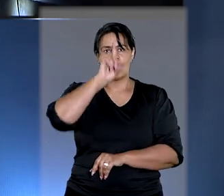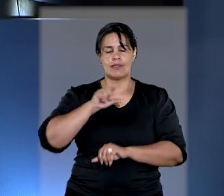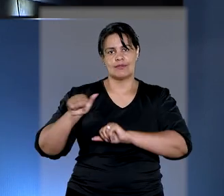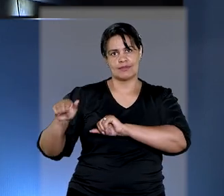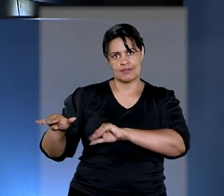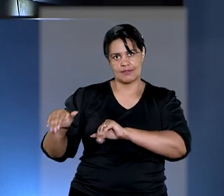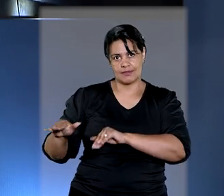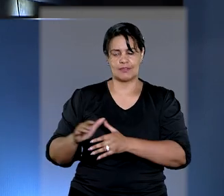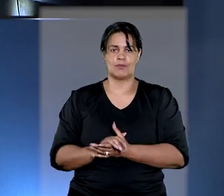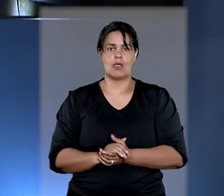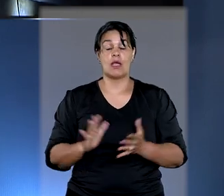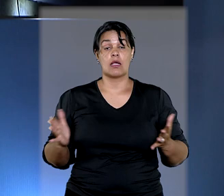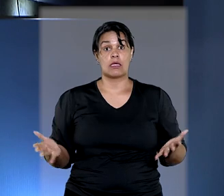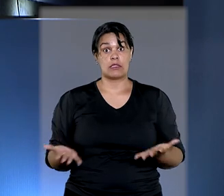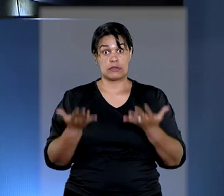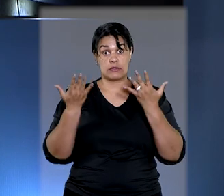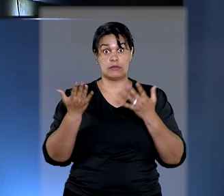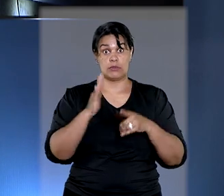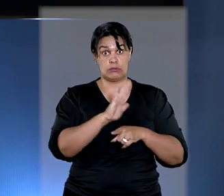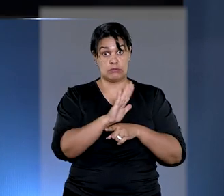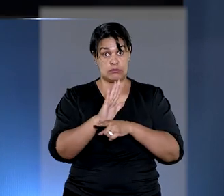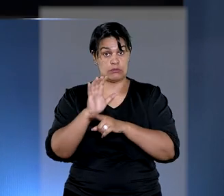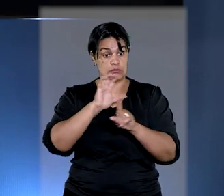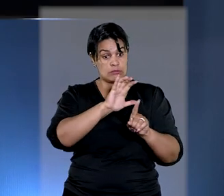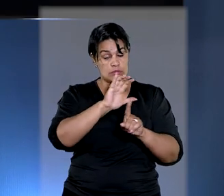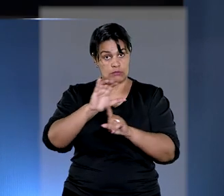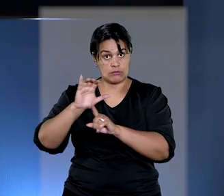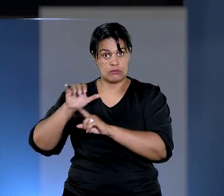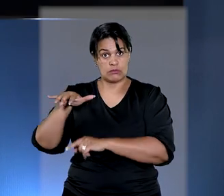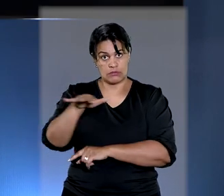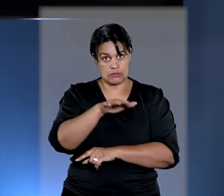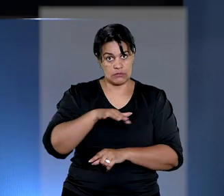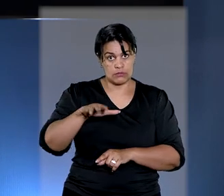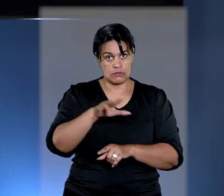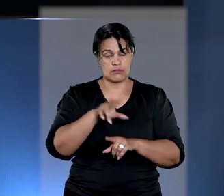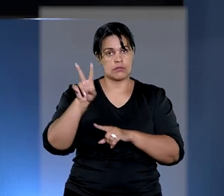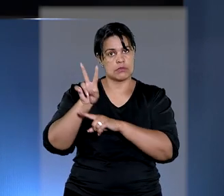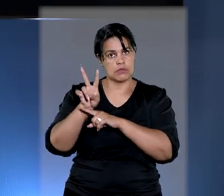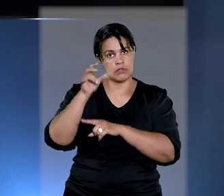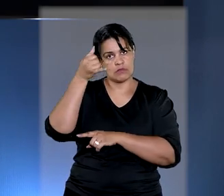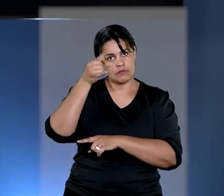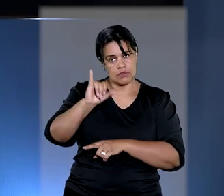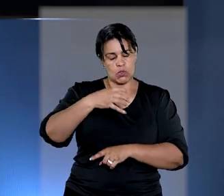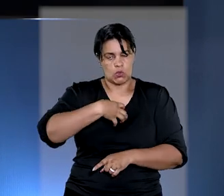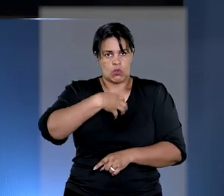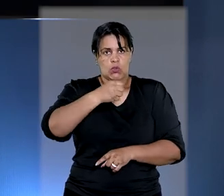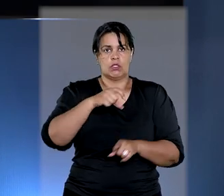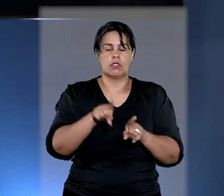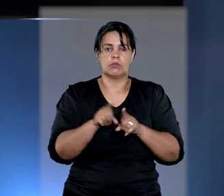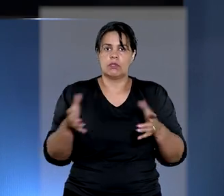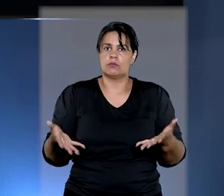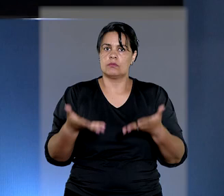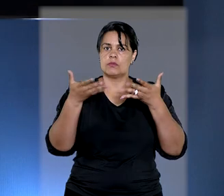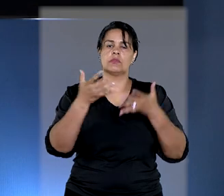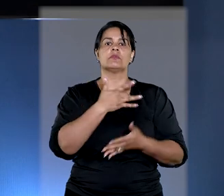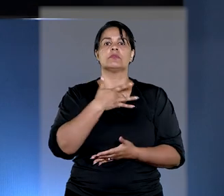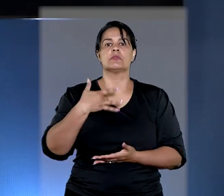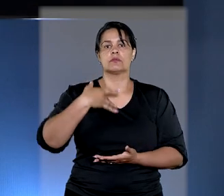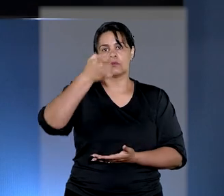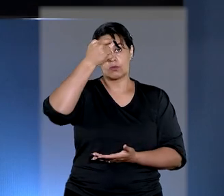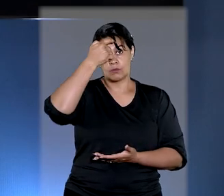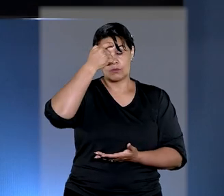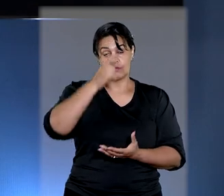amarelo. A campanha para conscientizar a sociedade sobre a prevenção ao suicídio e a promoção da saúde mental.